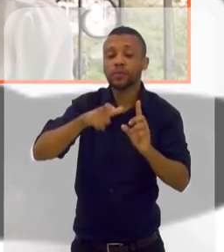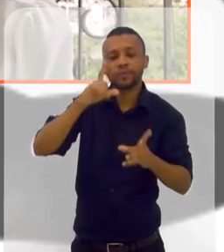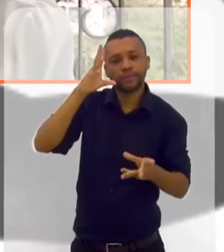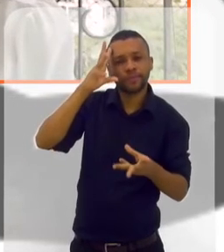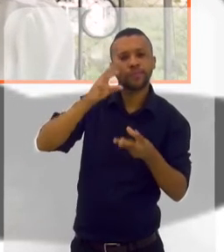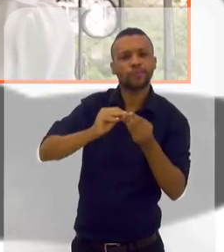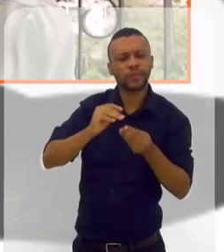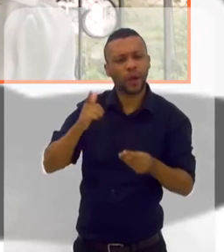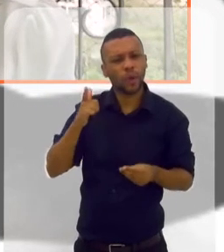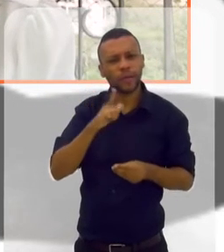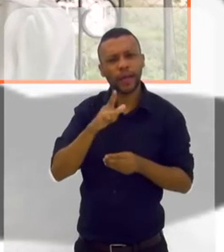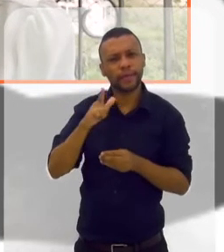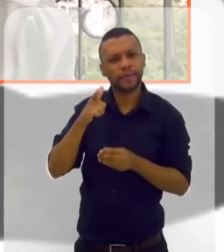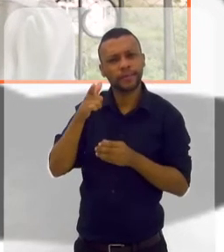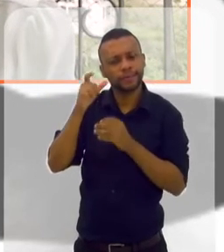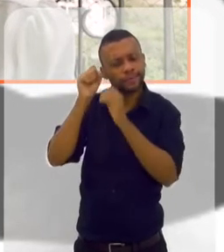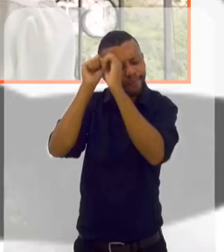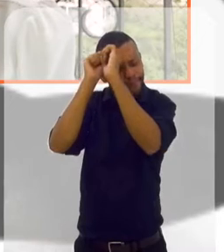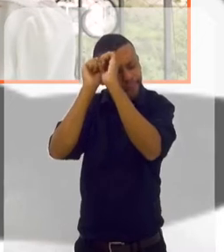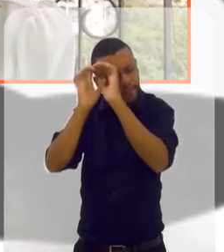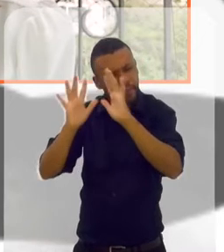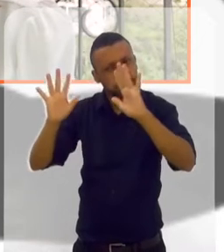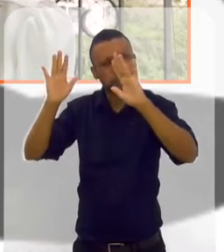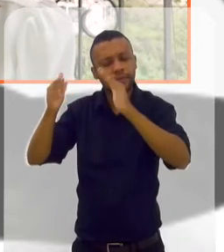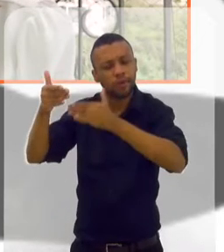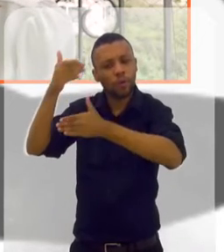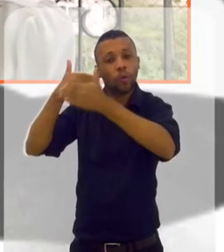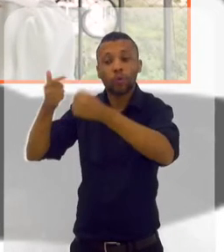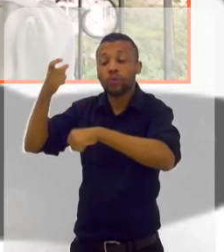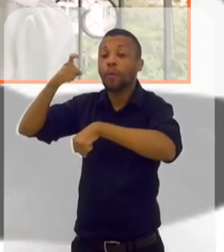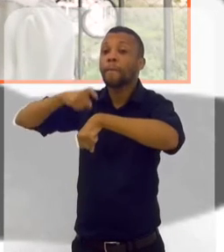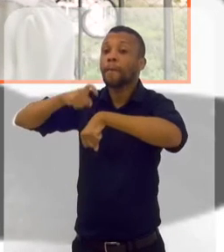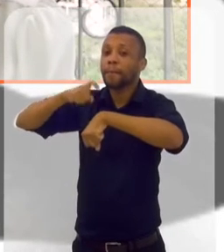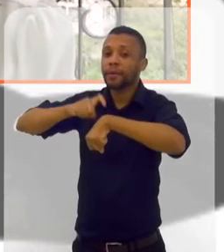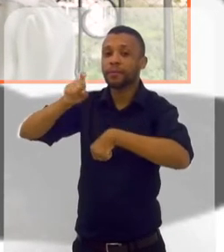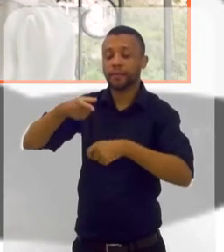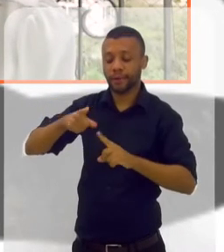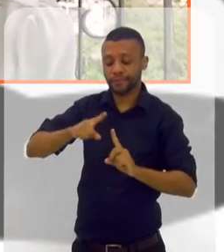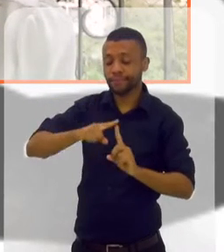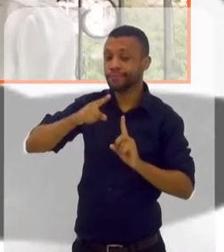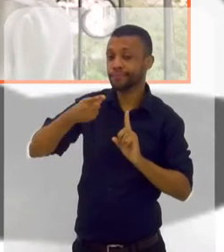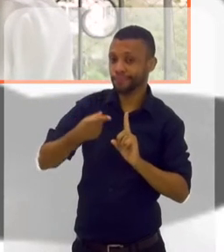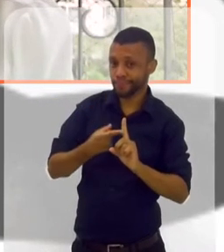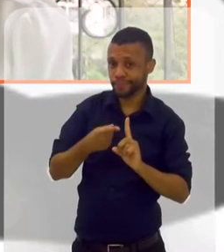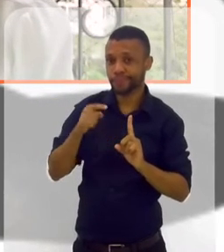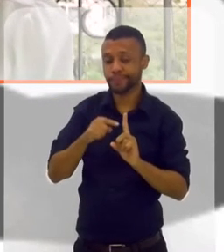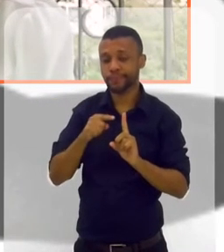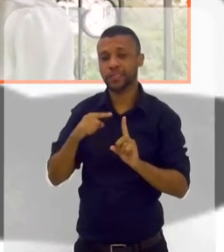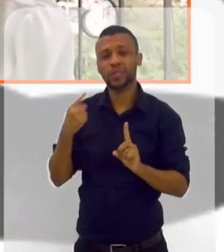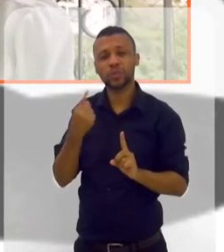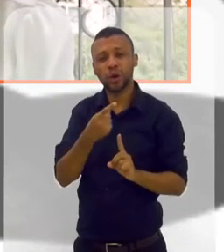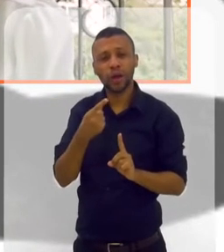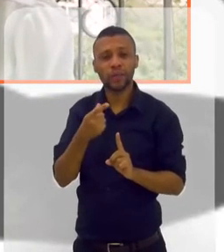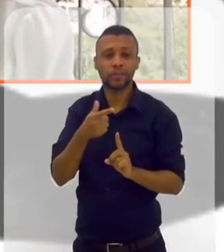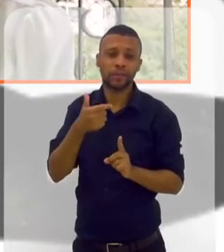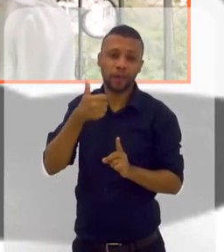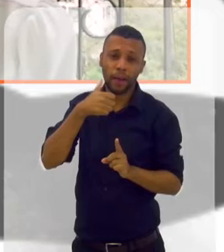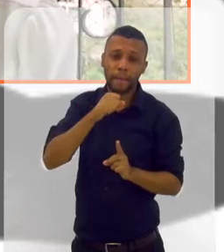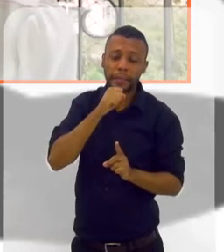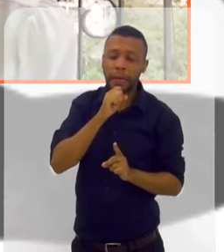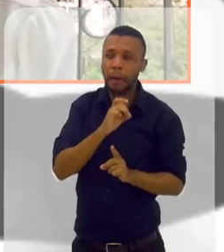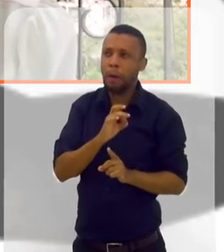chega a essa conclusão? Ela consegue regredir a barriga da mãe? Quer dizer, porque muita gente deve ter passado por isso. Porque todas nós, quando